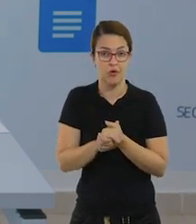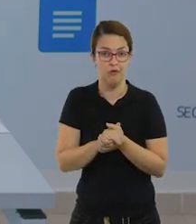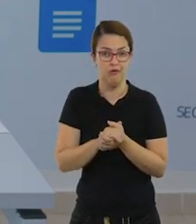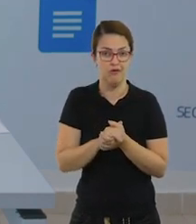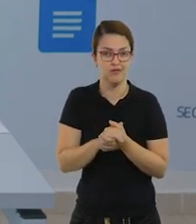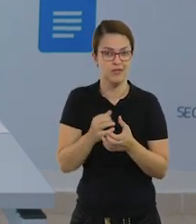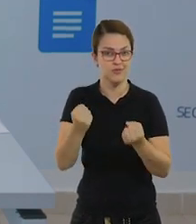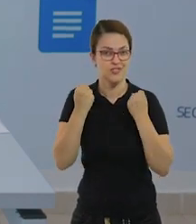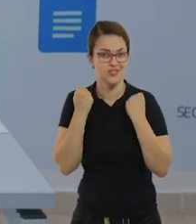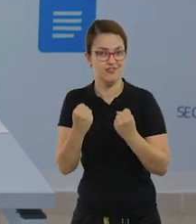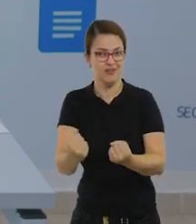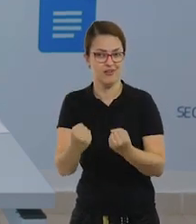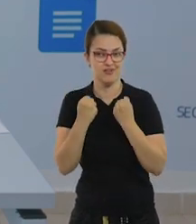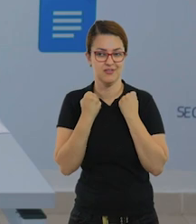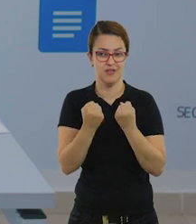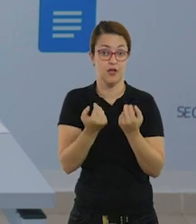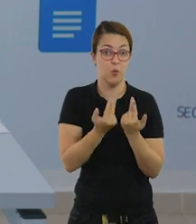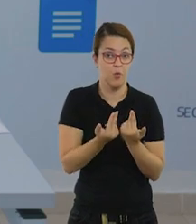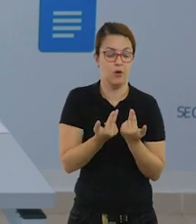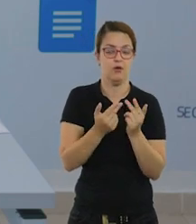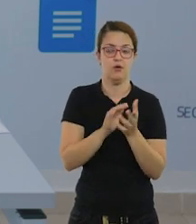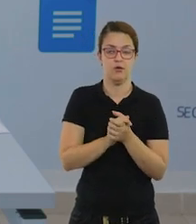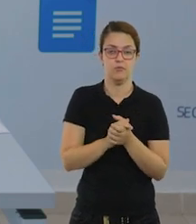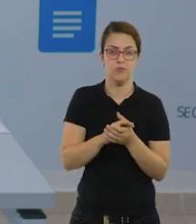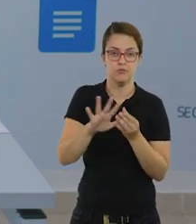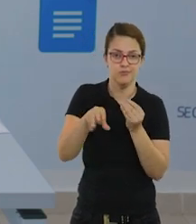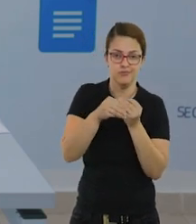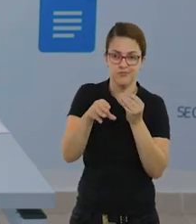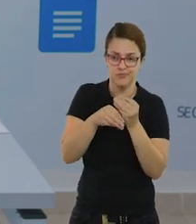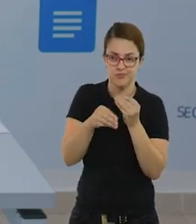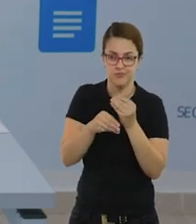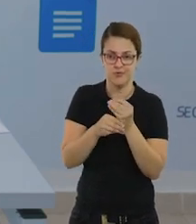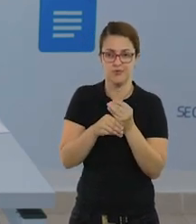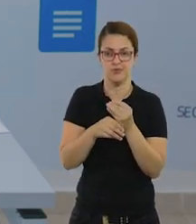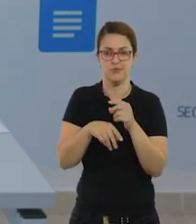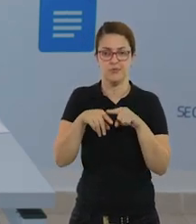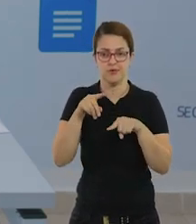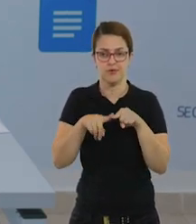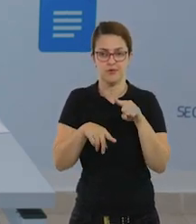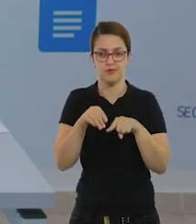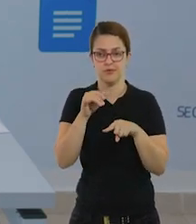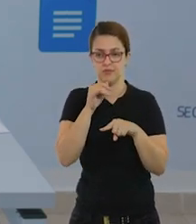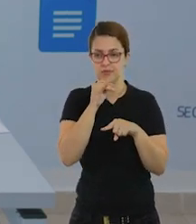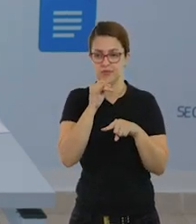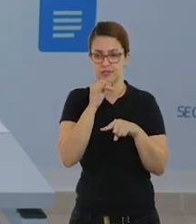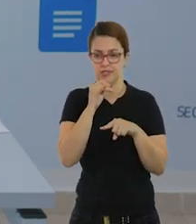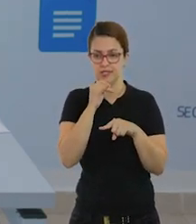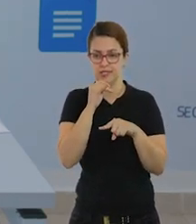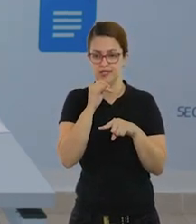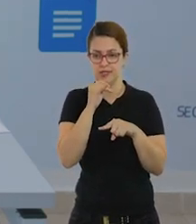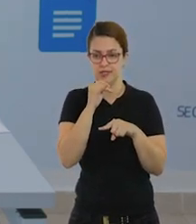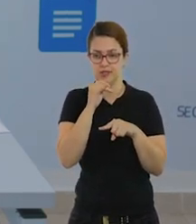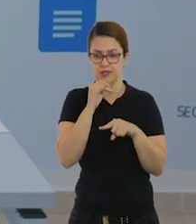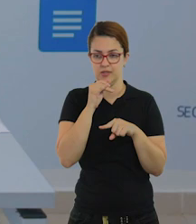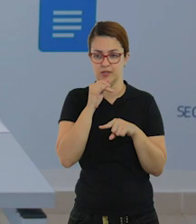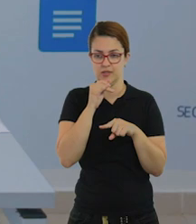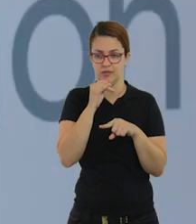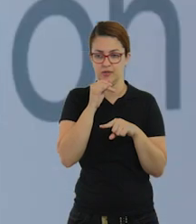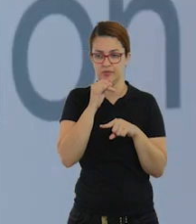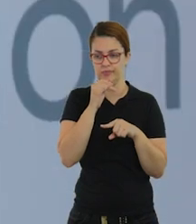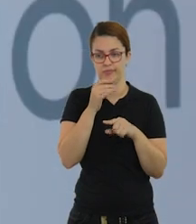só posturas de ginástica, que é o que eu coloquei aqui, mas também incluir alguns materiais. Então, ele tem aqui que reproduzir